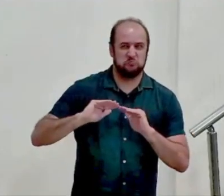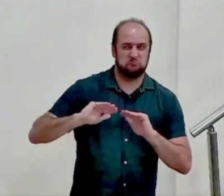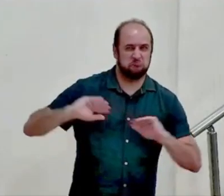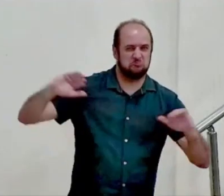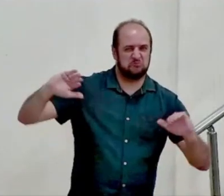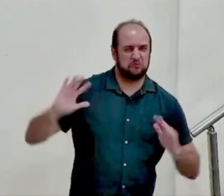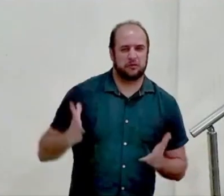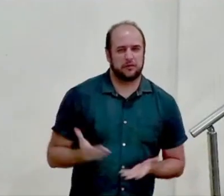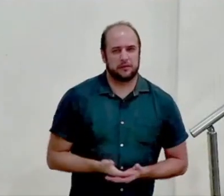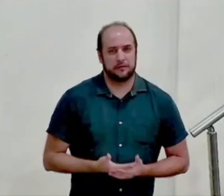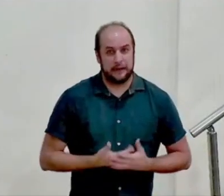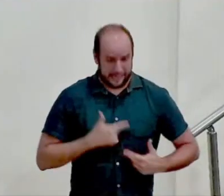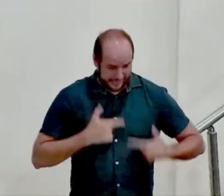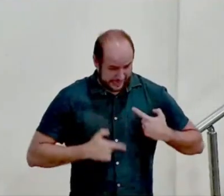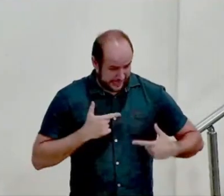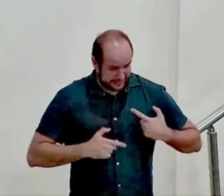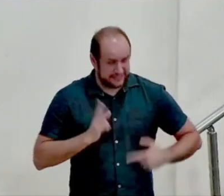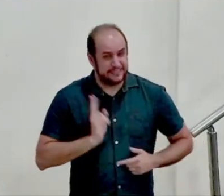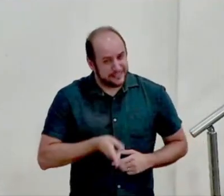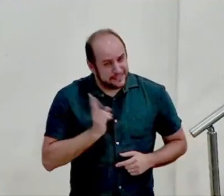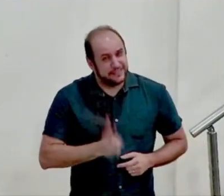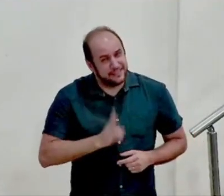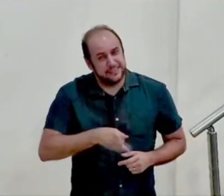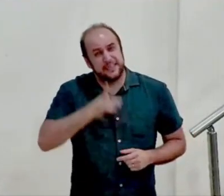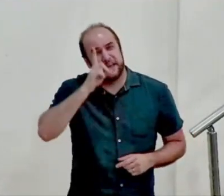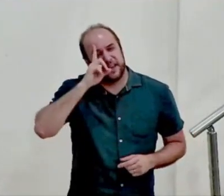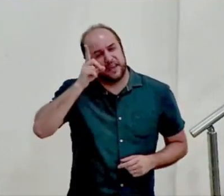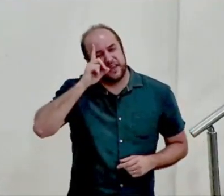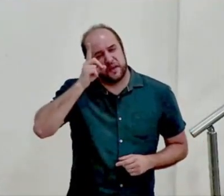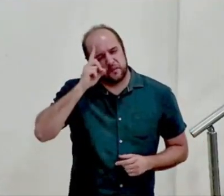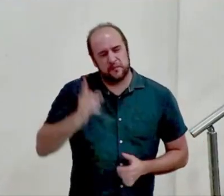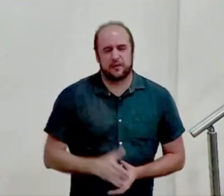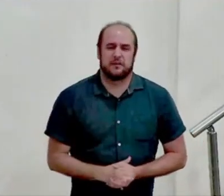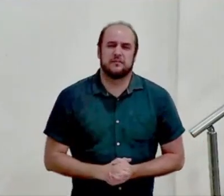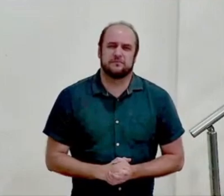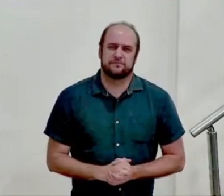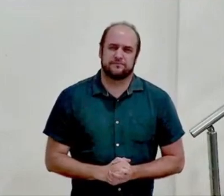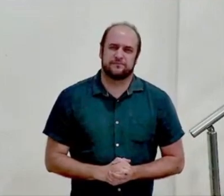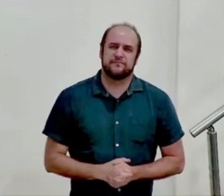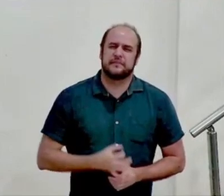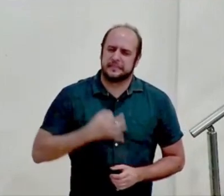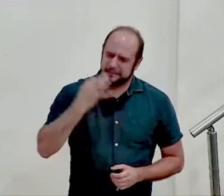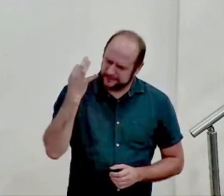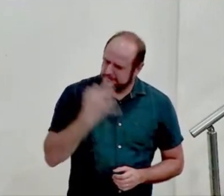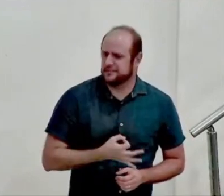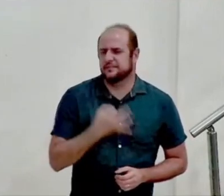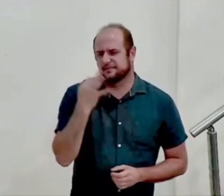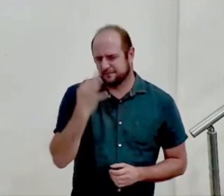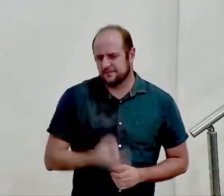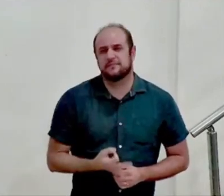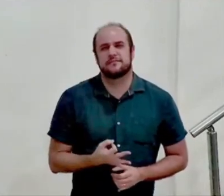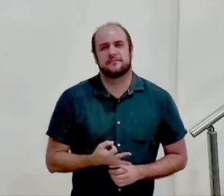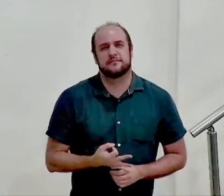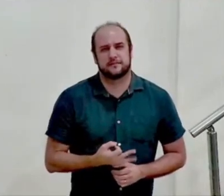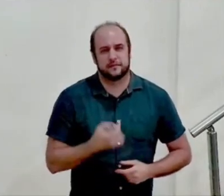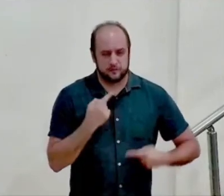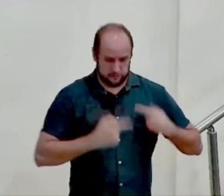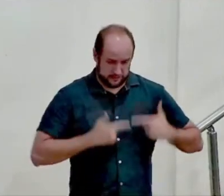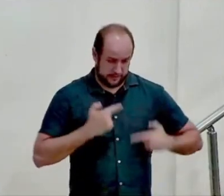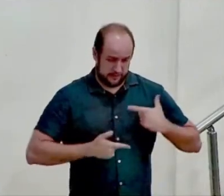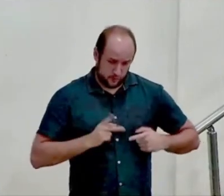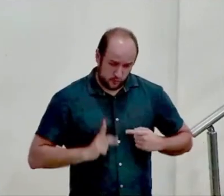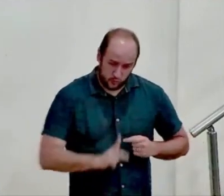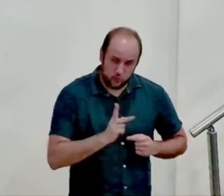essa guerra é travada no meu coração todos os dias eu tenho certeza que também é travada no seu